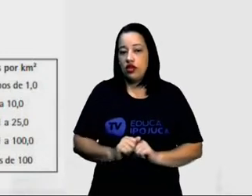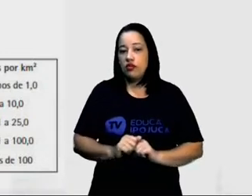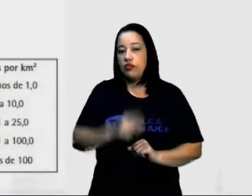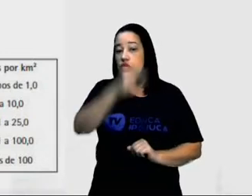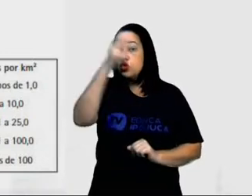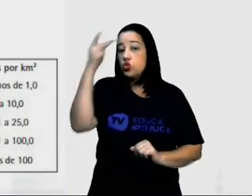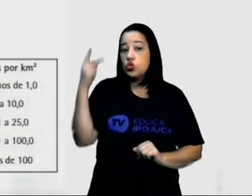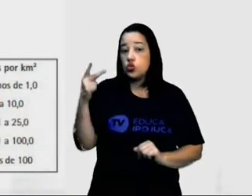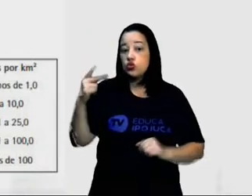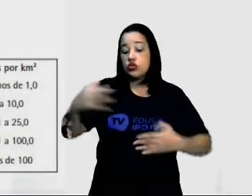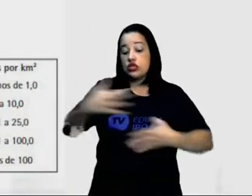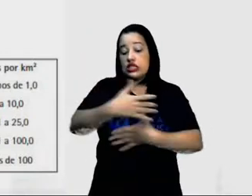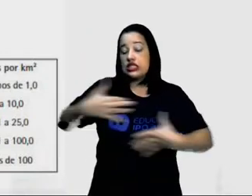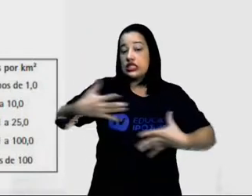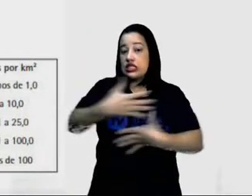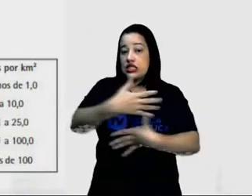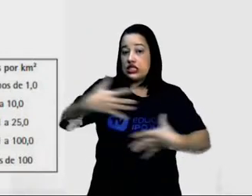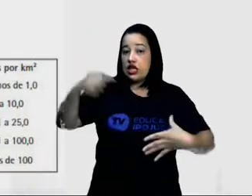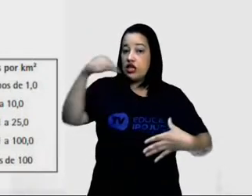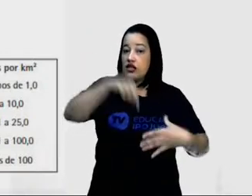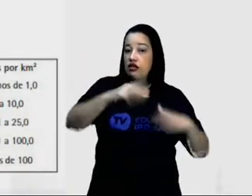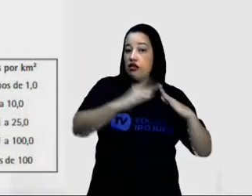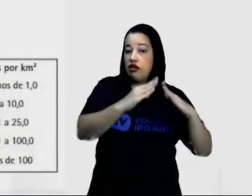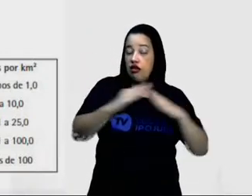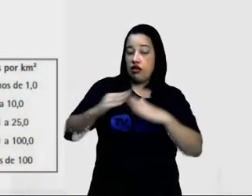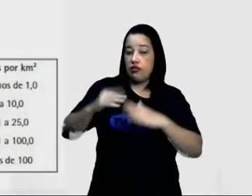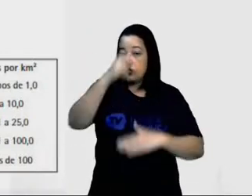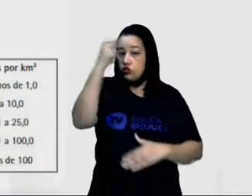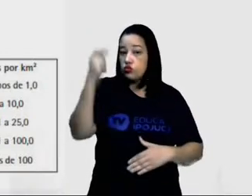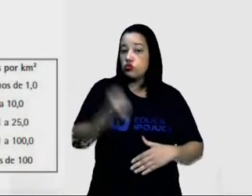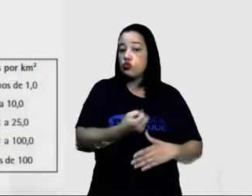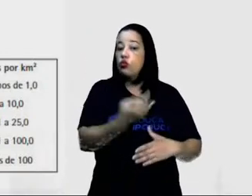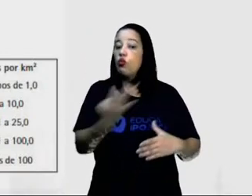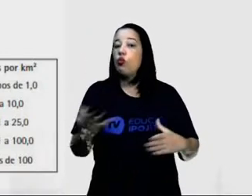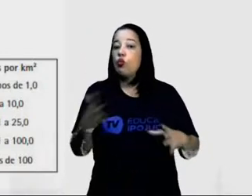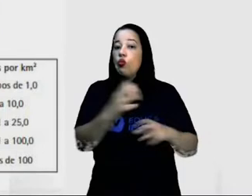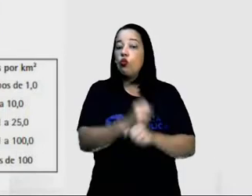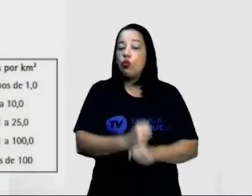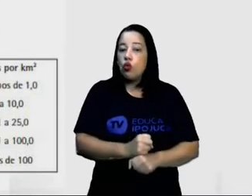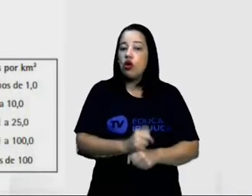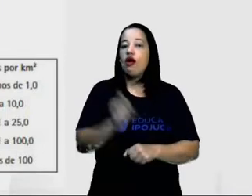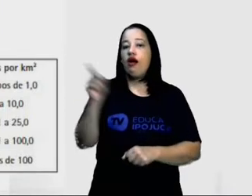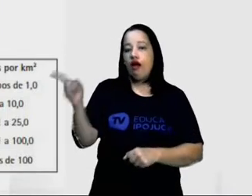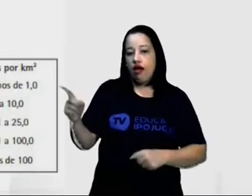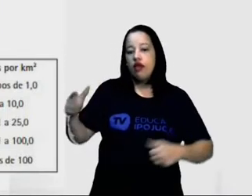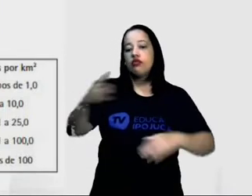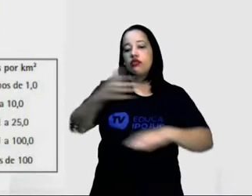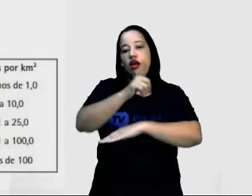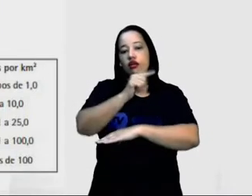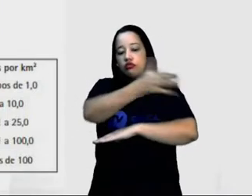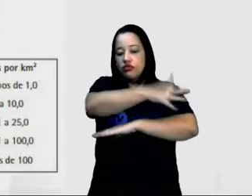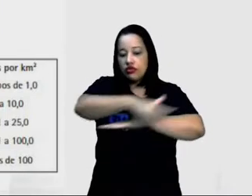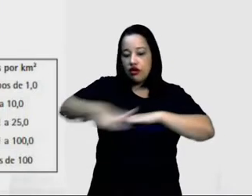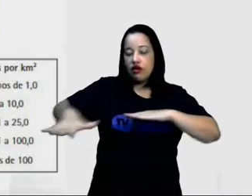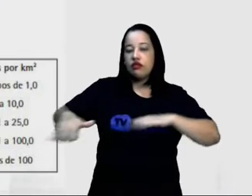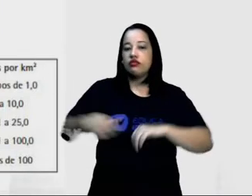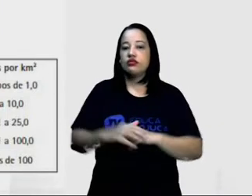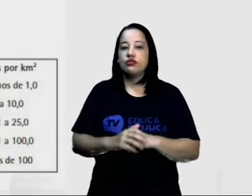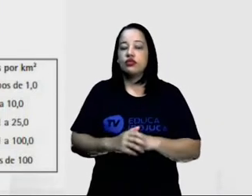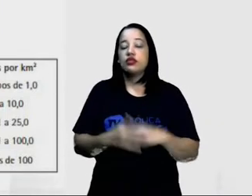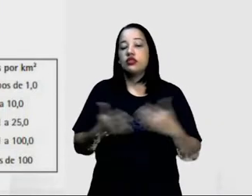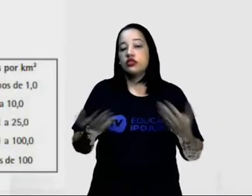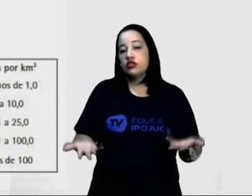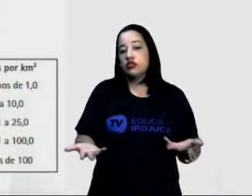parte das cidades com 10 mil habitantes está situada nessa área. Para o interior do